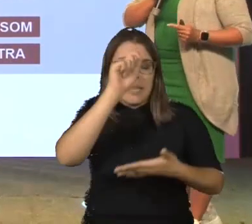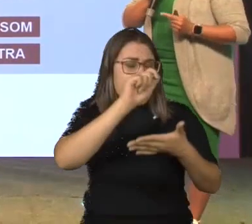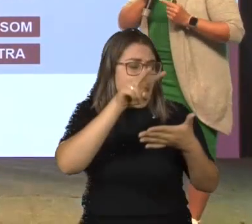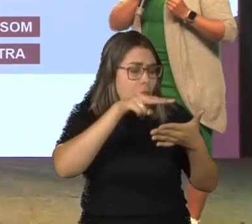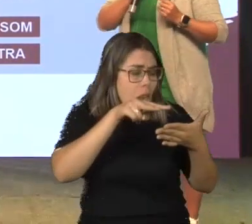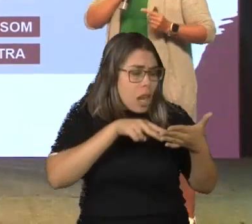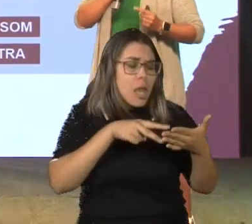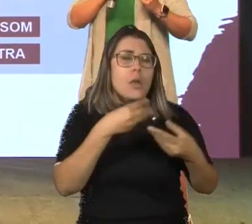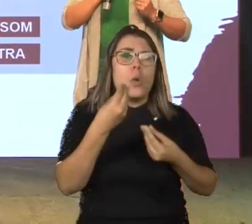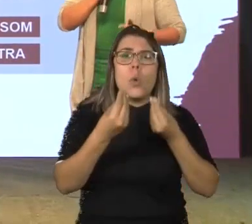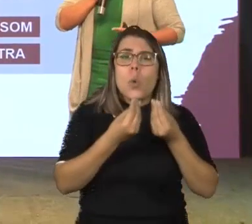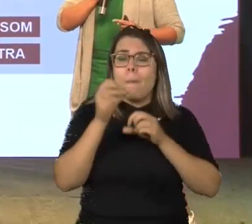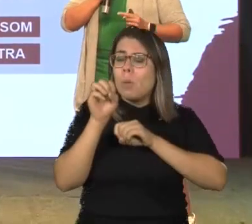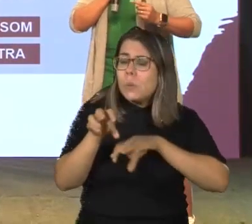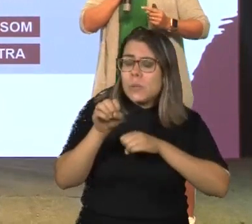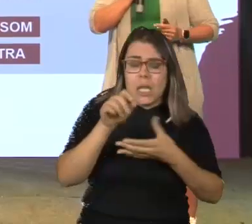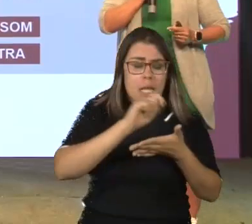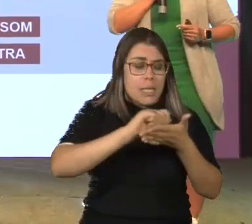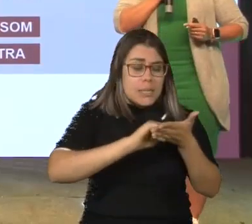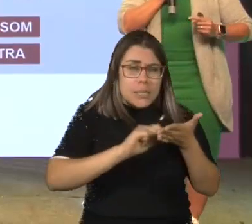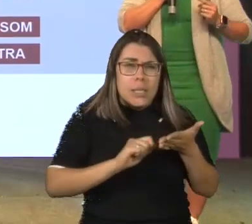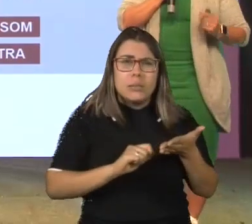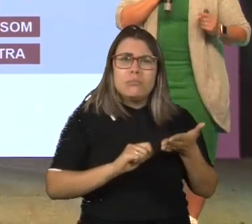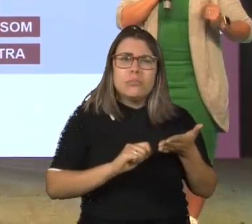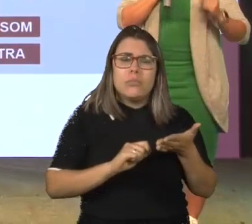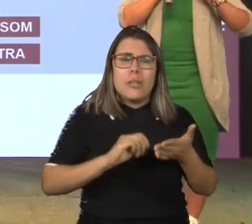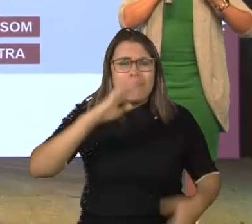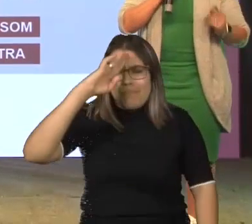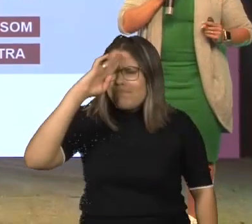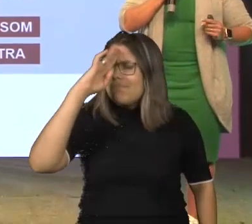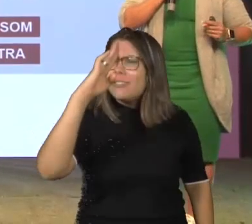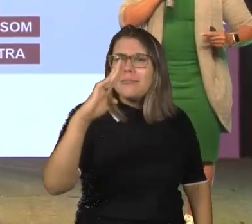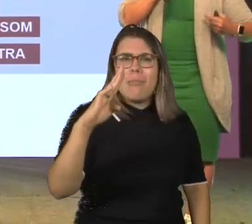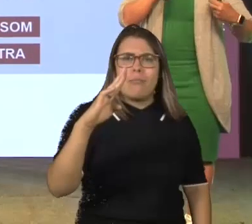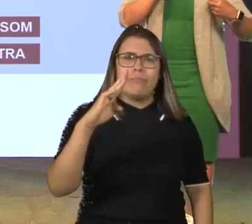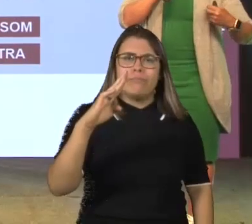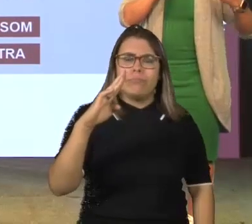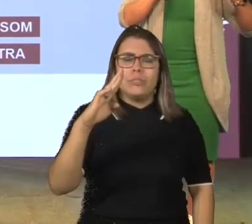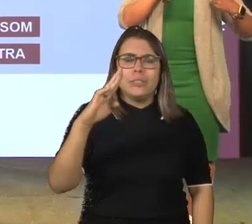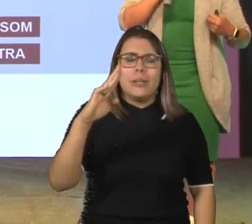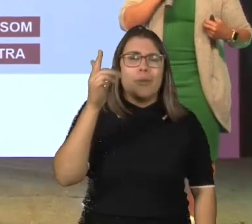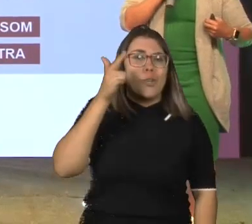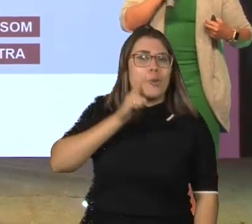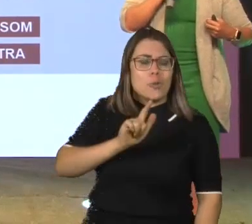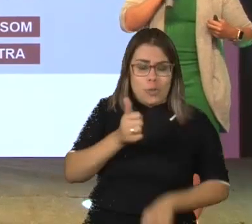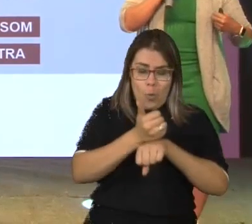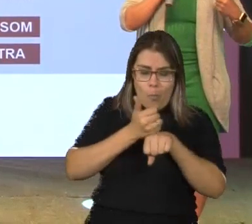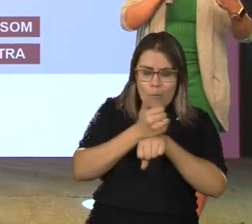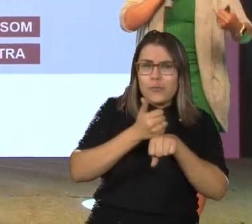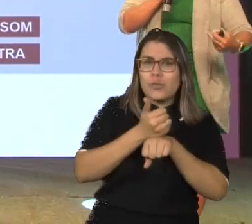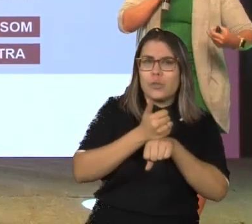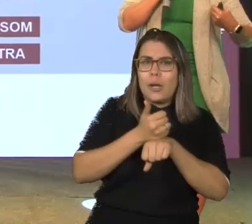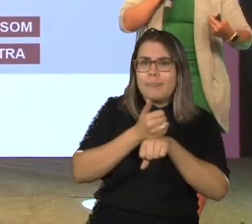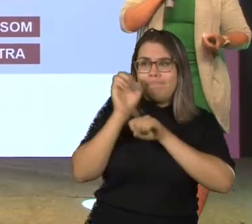com o conhecimento do código e a escrita é o ponto principal para que esse profissional leve